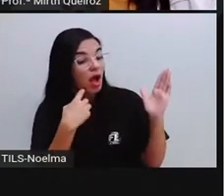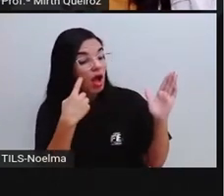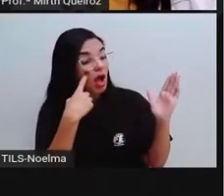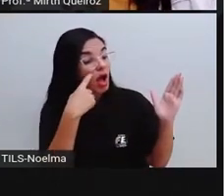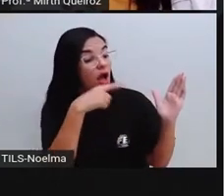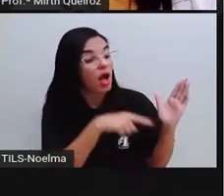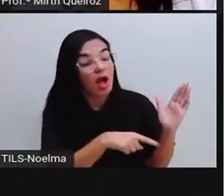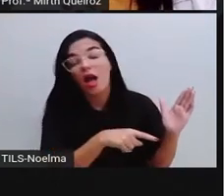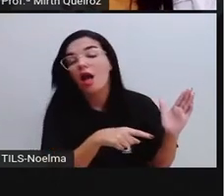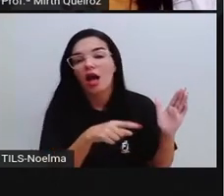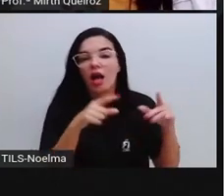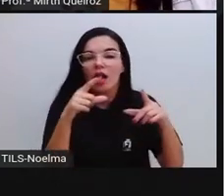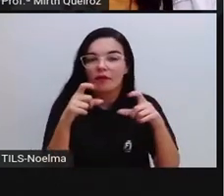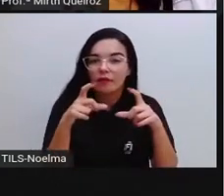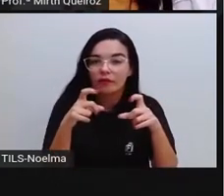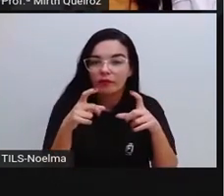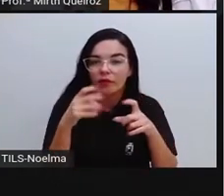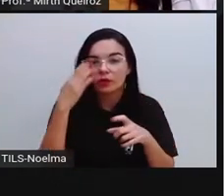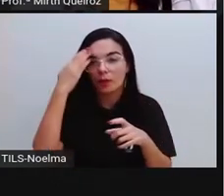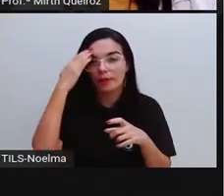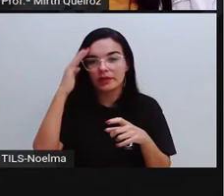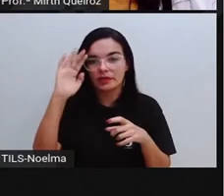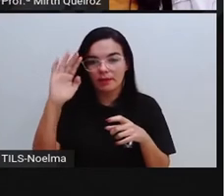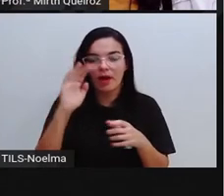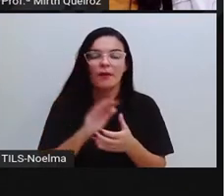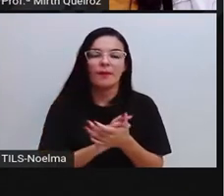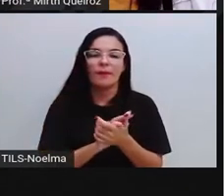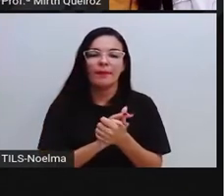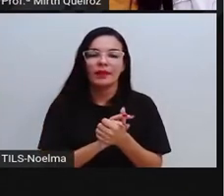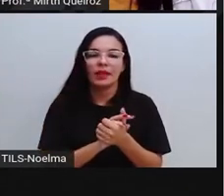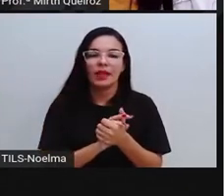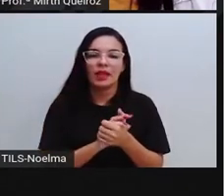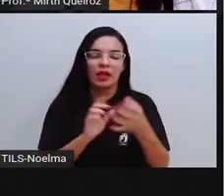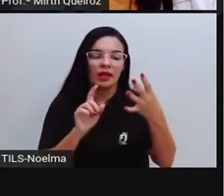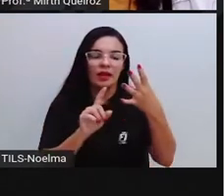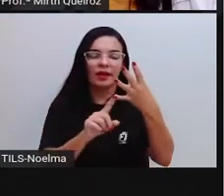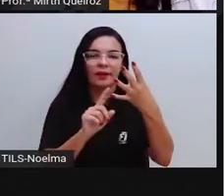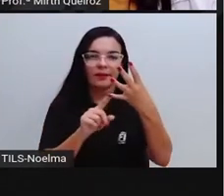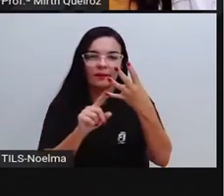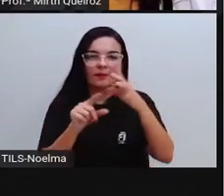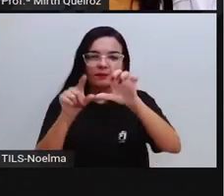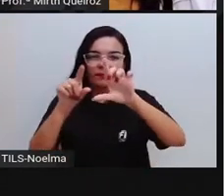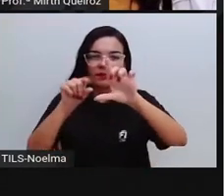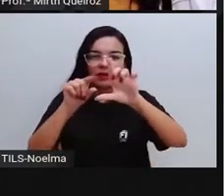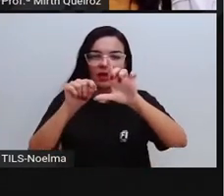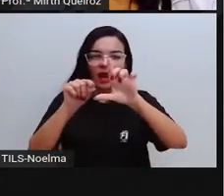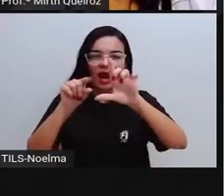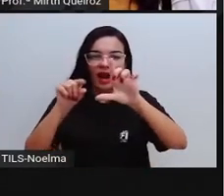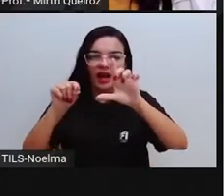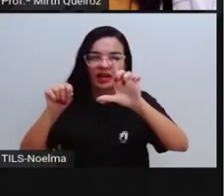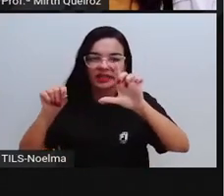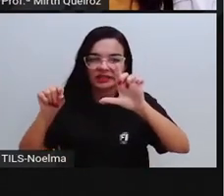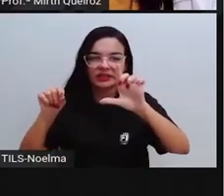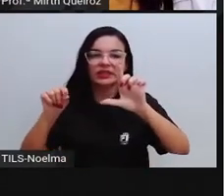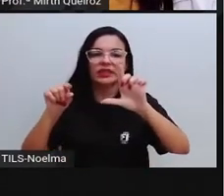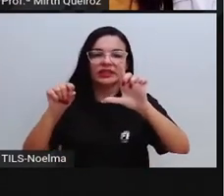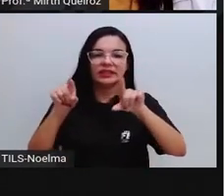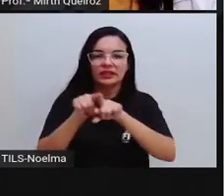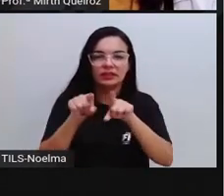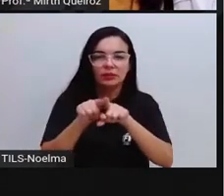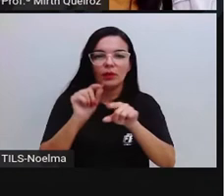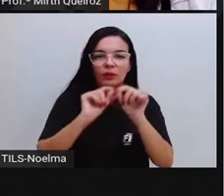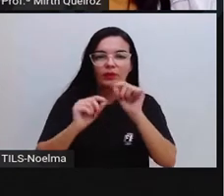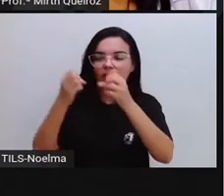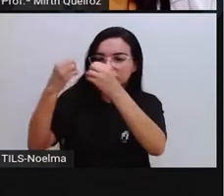informações ali que estariam naquele jornal. A legenda, que eu já disse pra vocês, né? A descrição